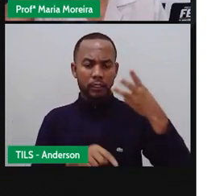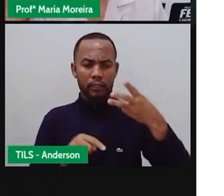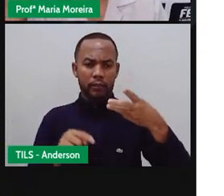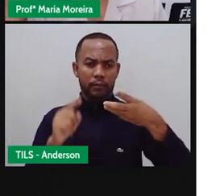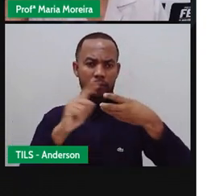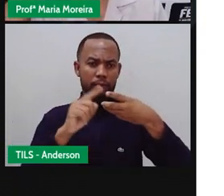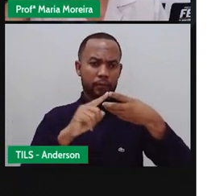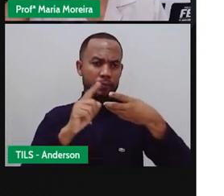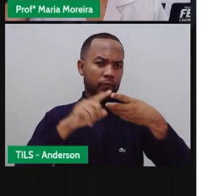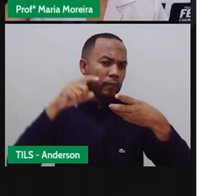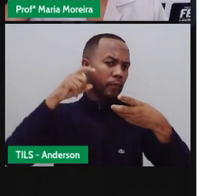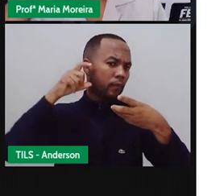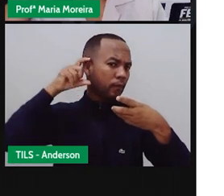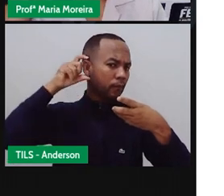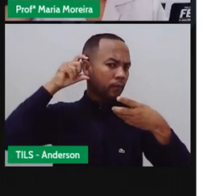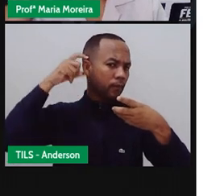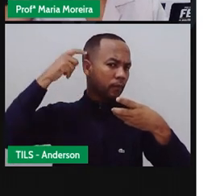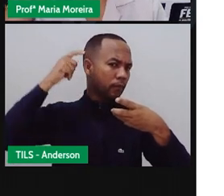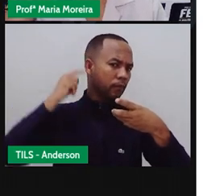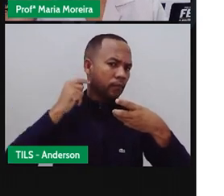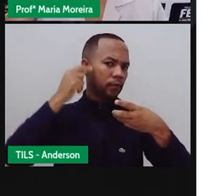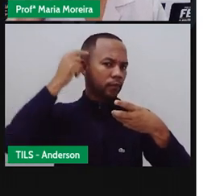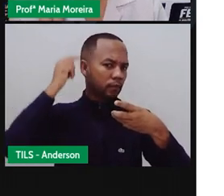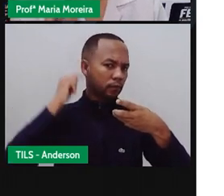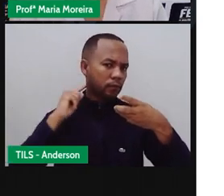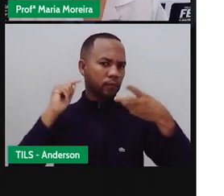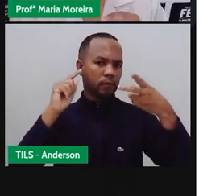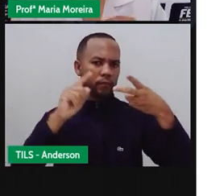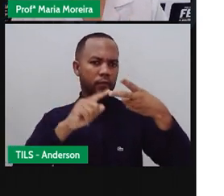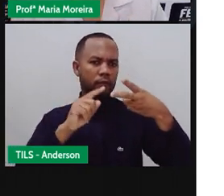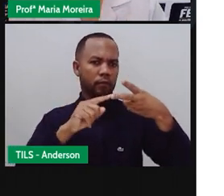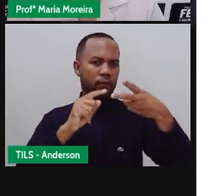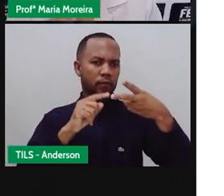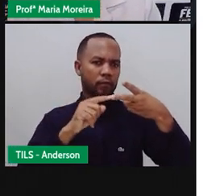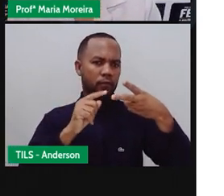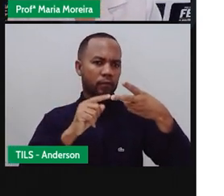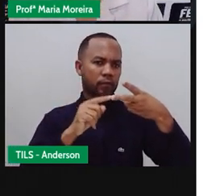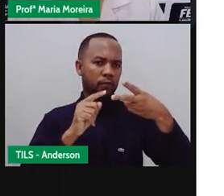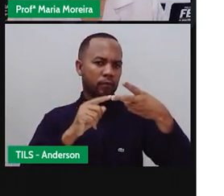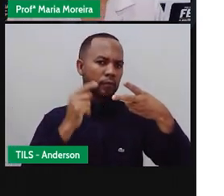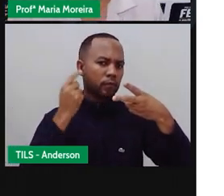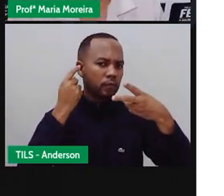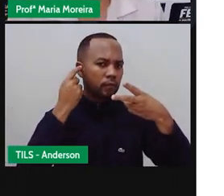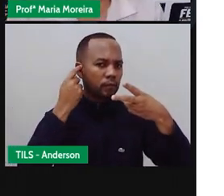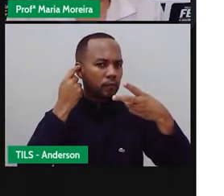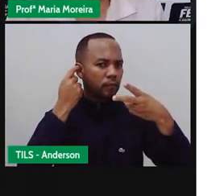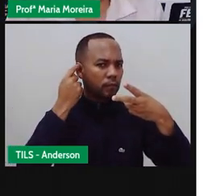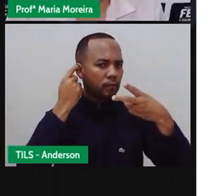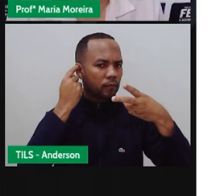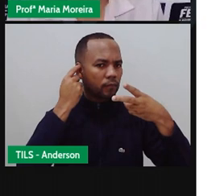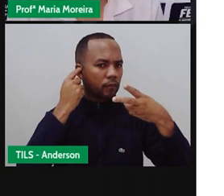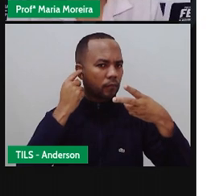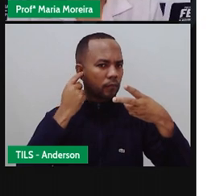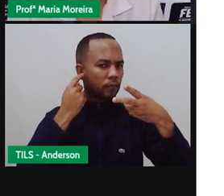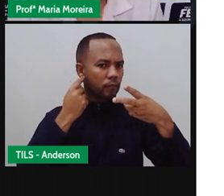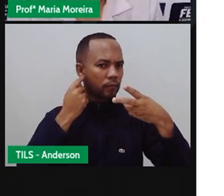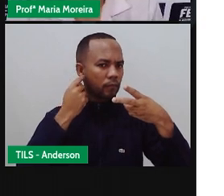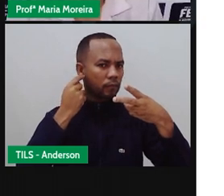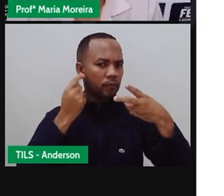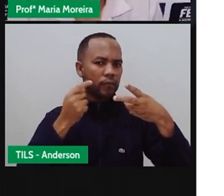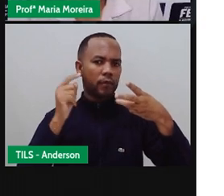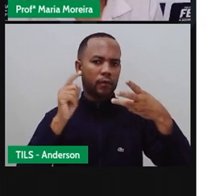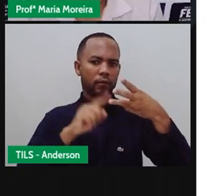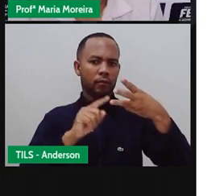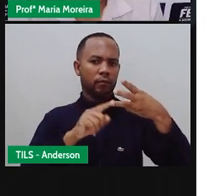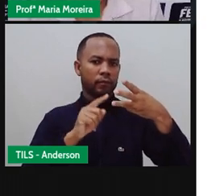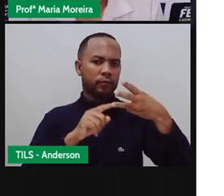parte externa, que seria a orelha externa, não isso? A orelha média E a orelha o que? Interna E aqui